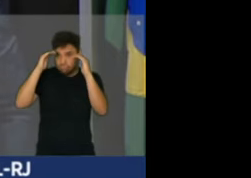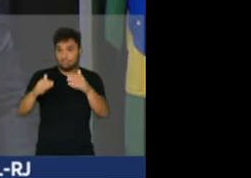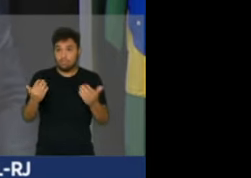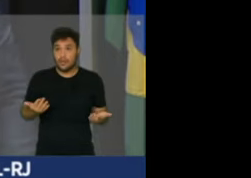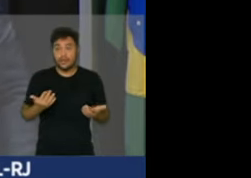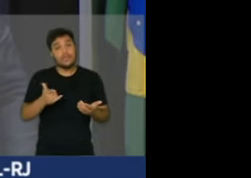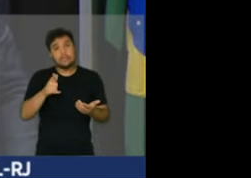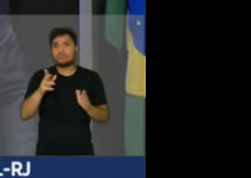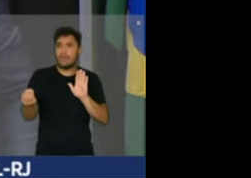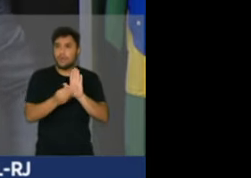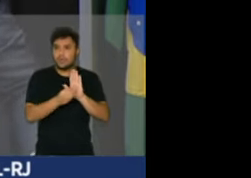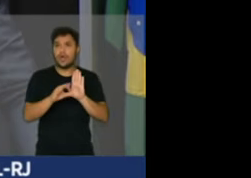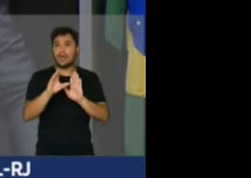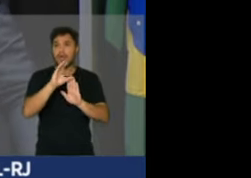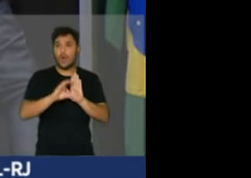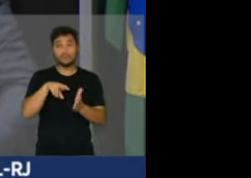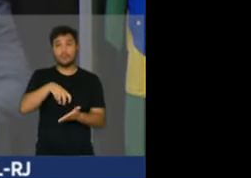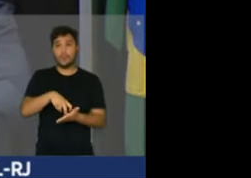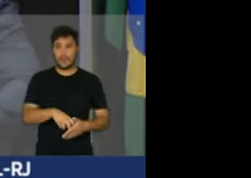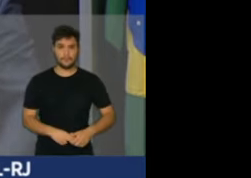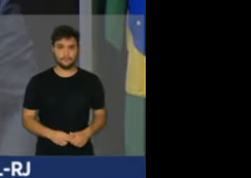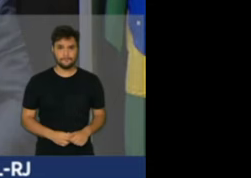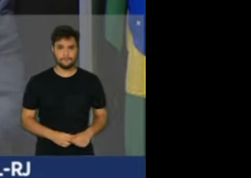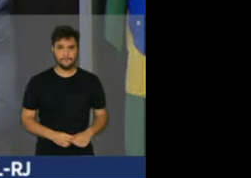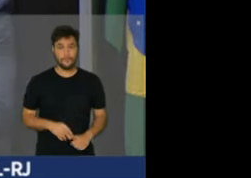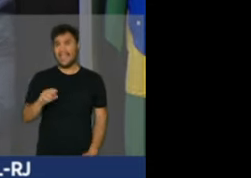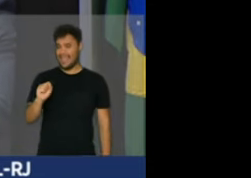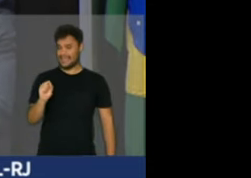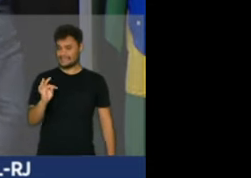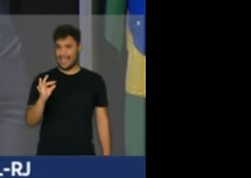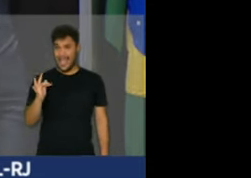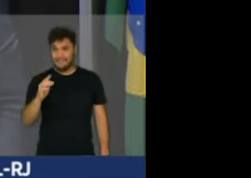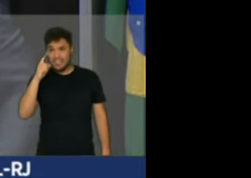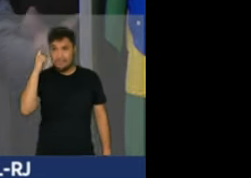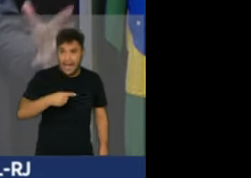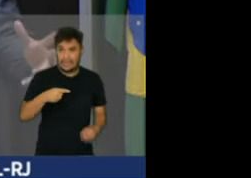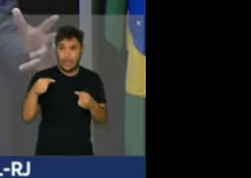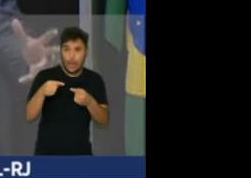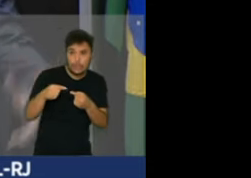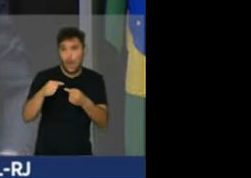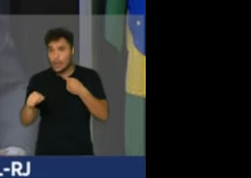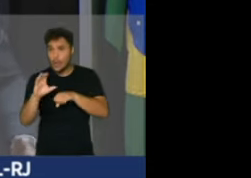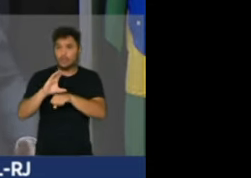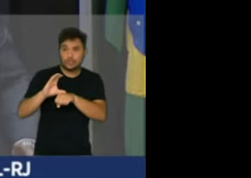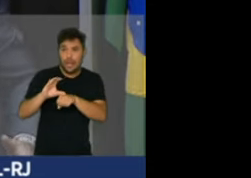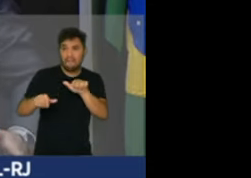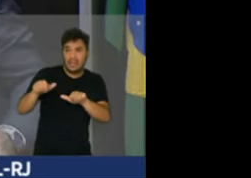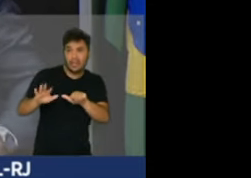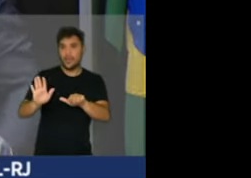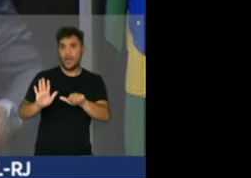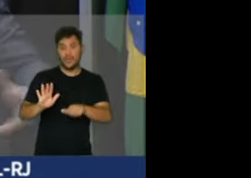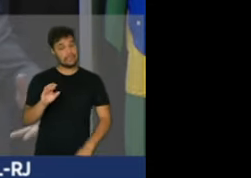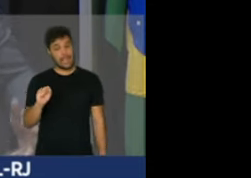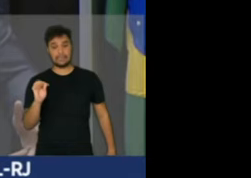previsto no Código Penal. Não é o STF que determina o que é constitucional, não. Ou eles poderiam, por exemplo, determinar